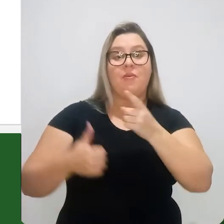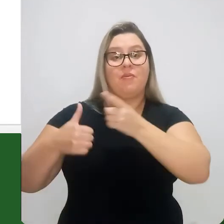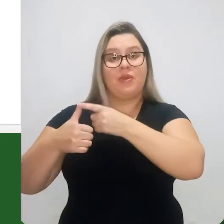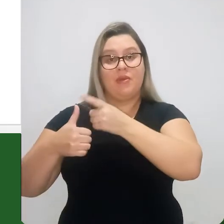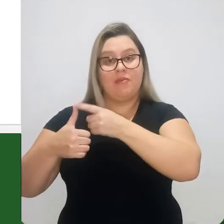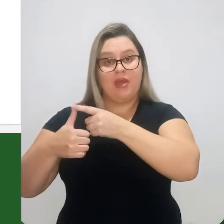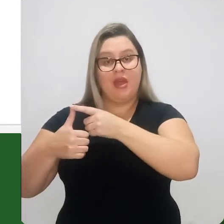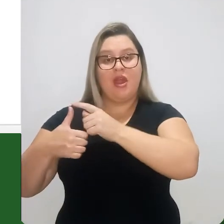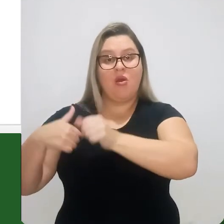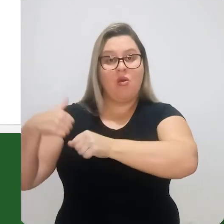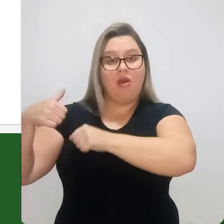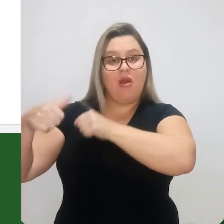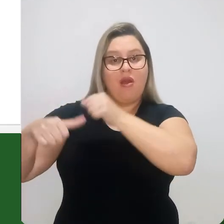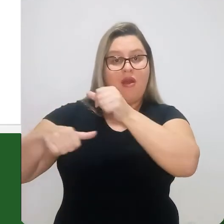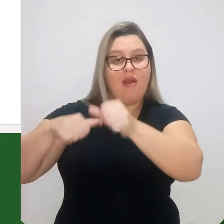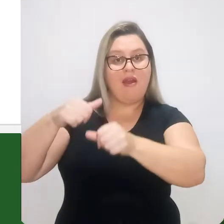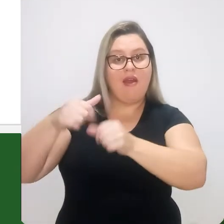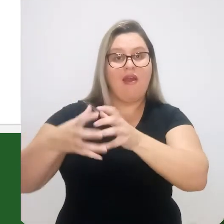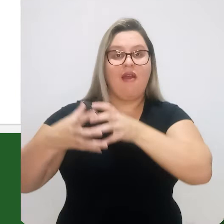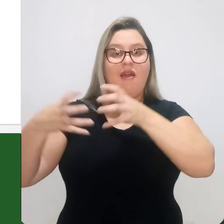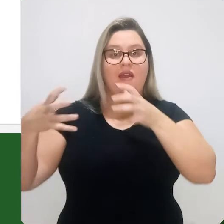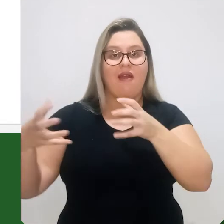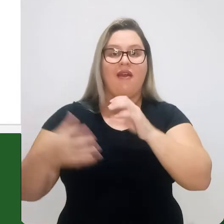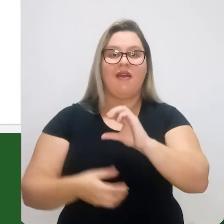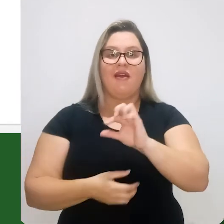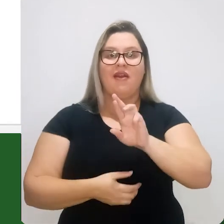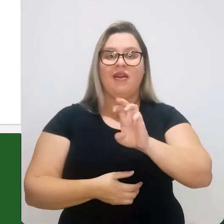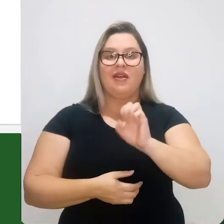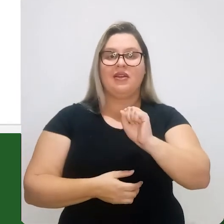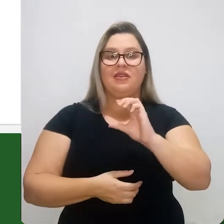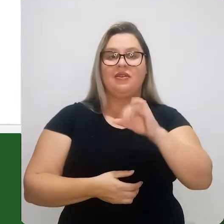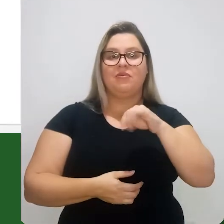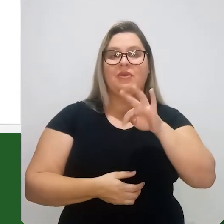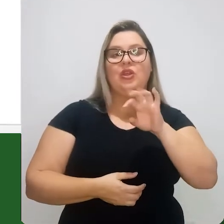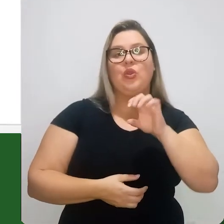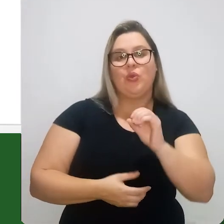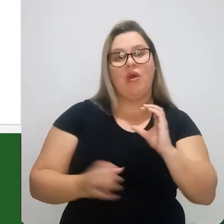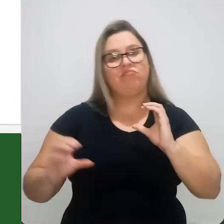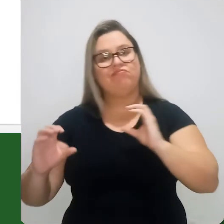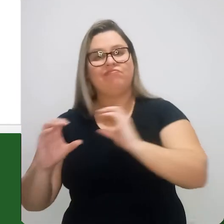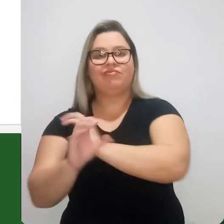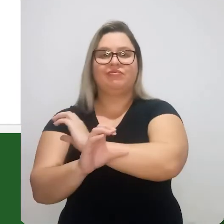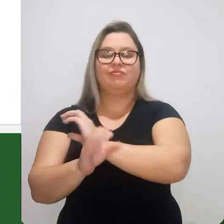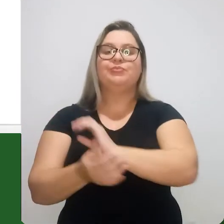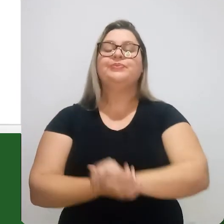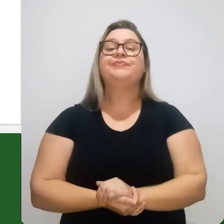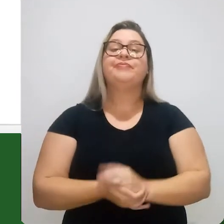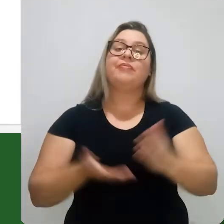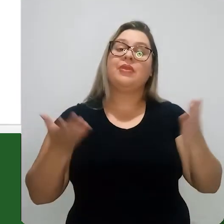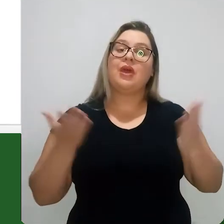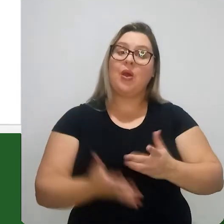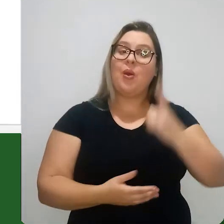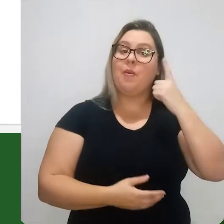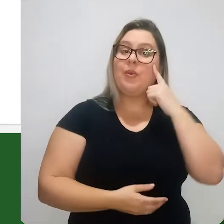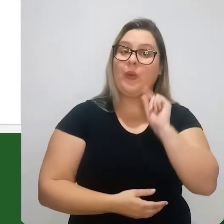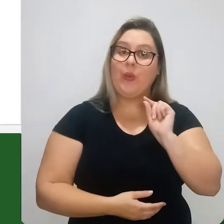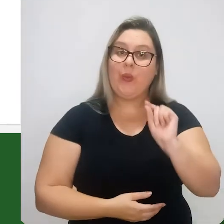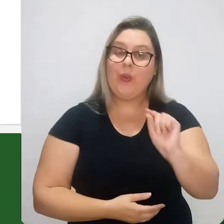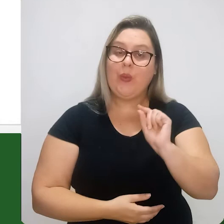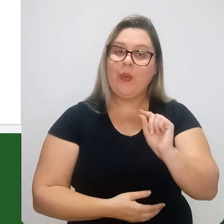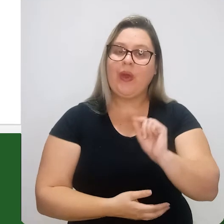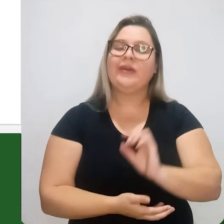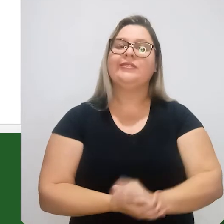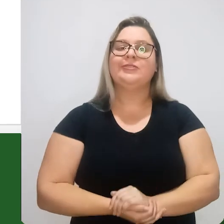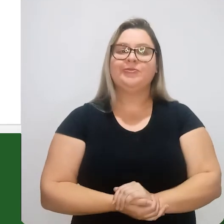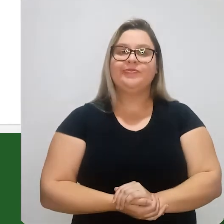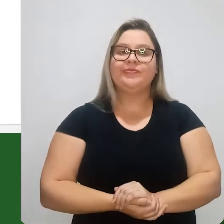e cresce até que a transformação seja completada. Bom, agora se nós pensarmos